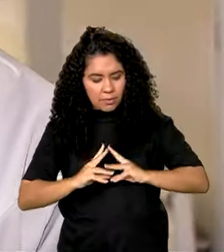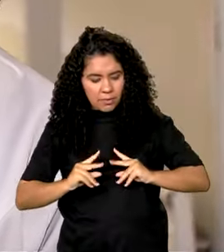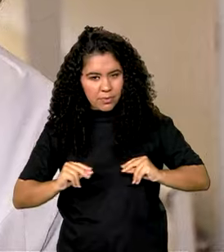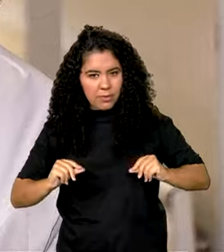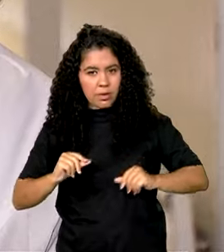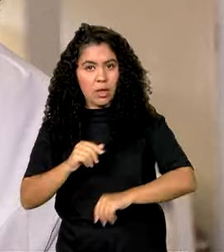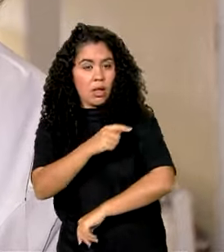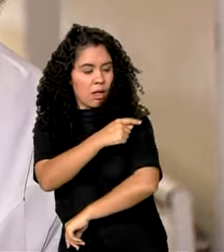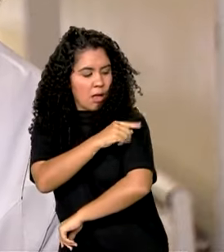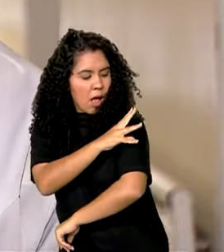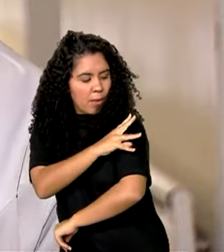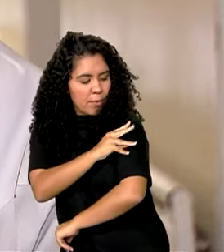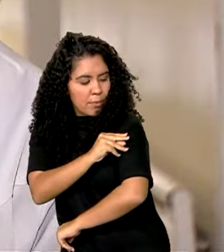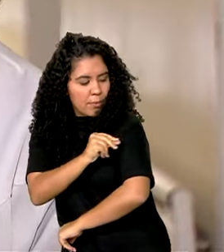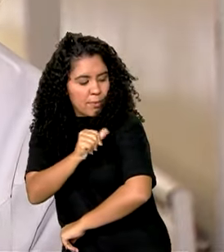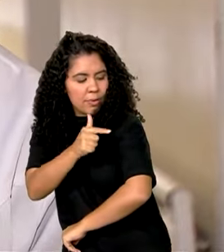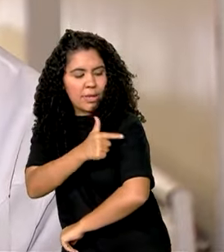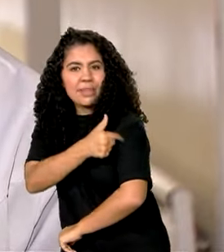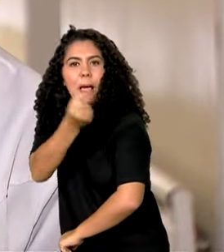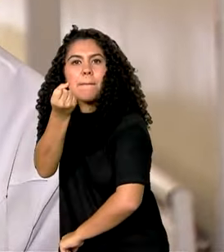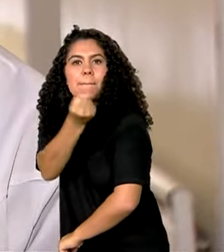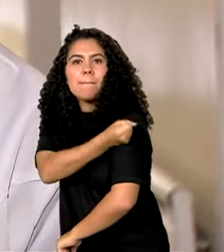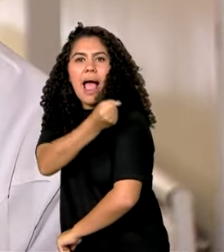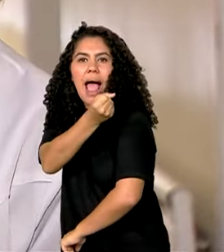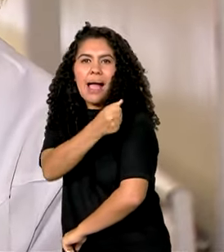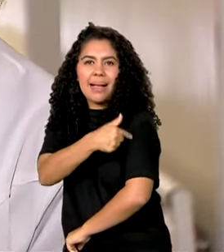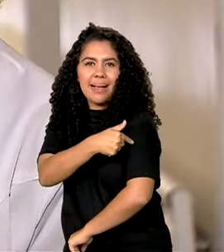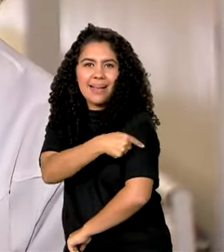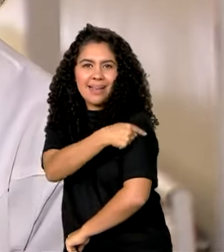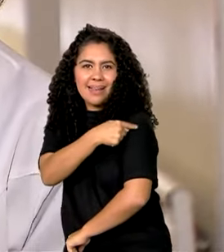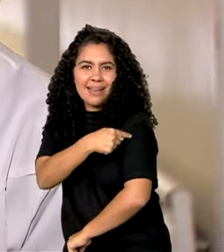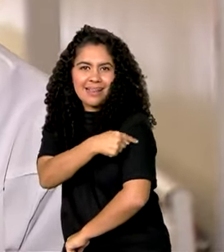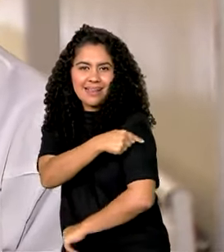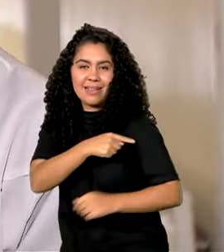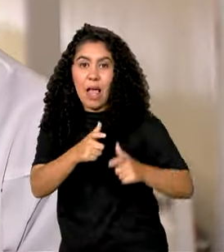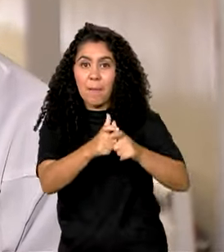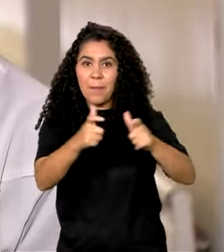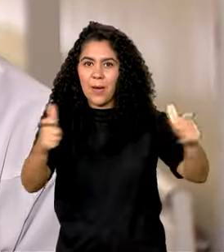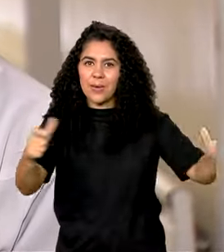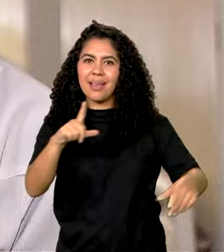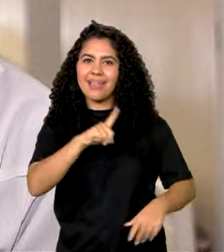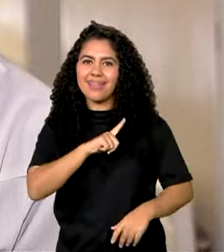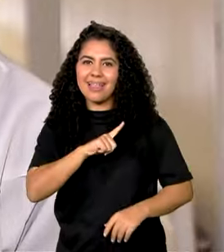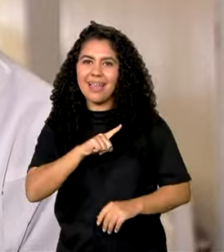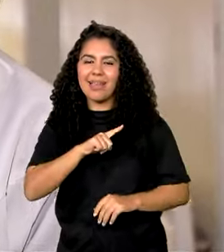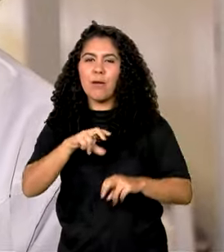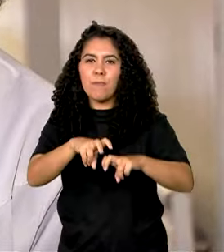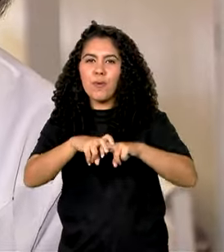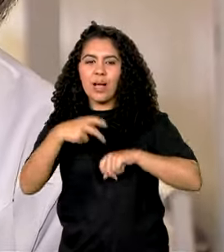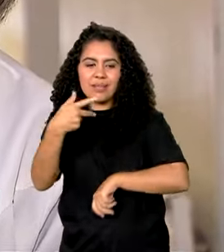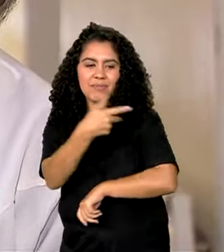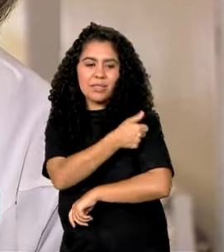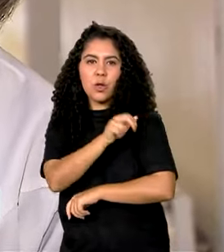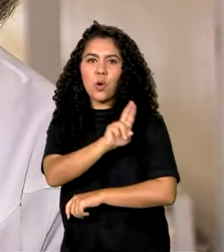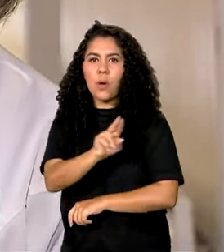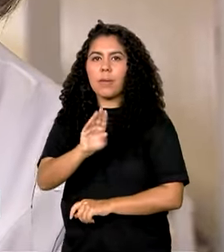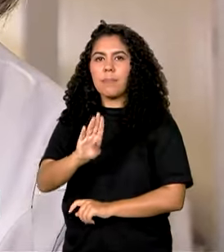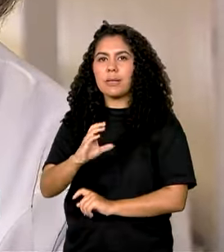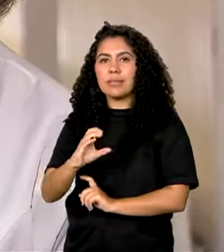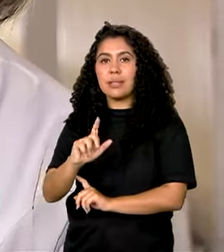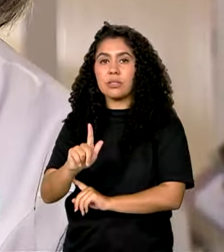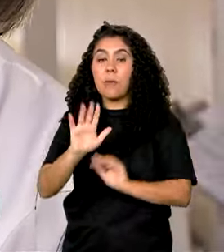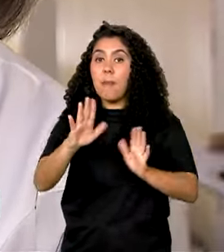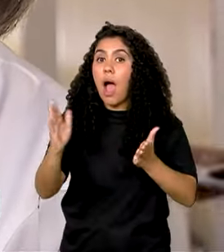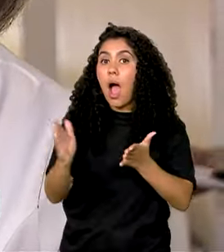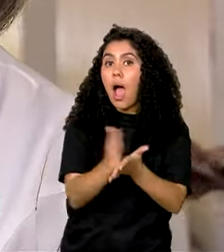marca que a maioria das pessoas tem da vacina BCG. Lembrando que alguns casos de bebês, eles